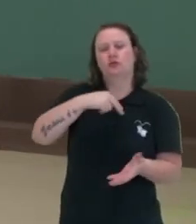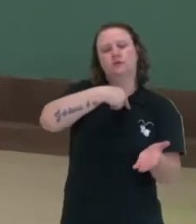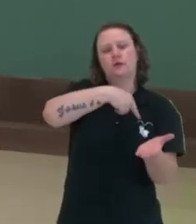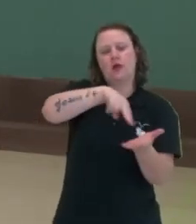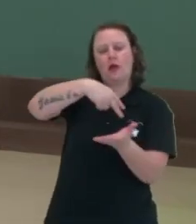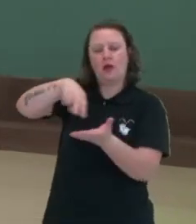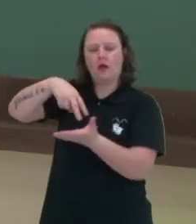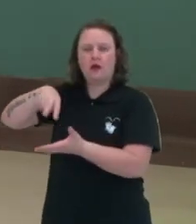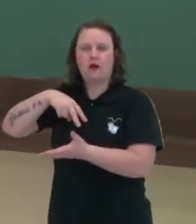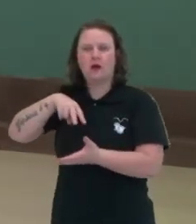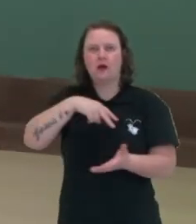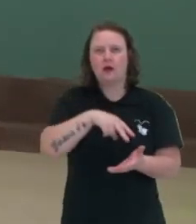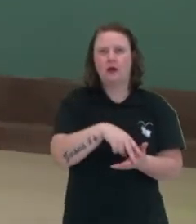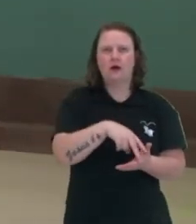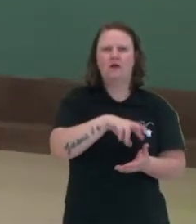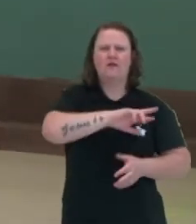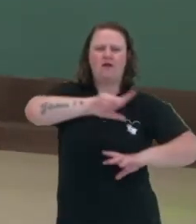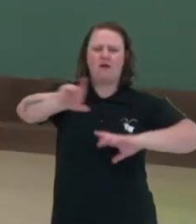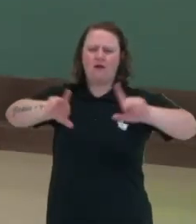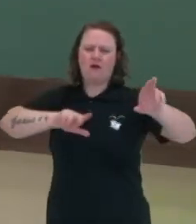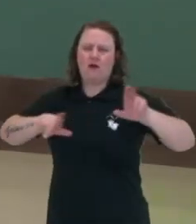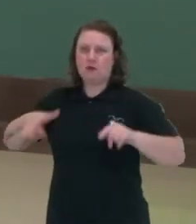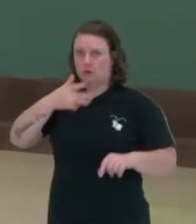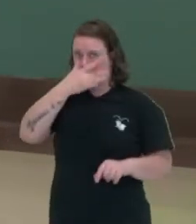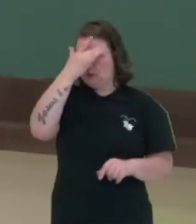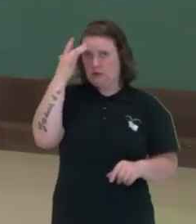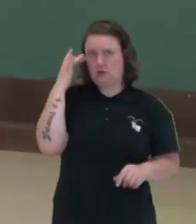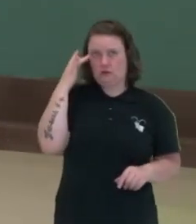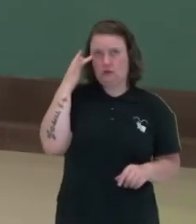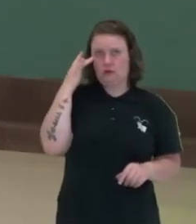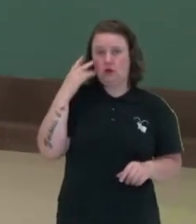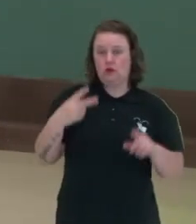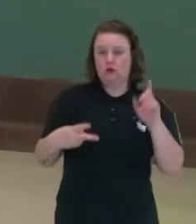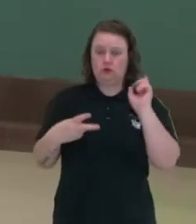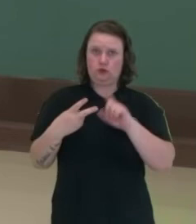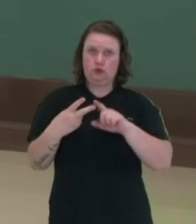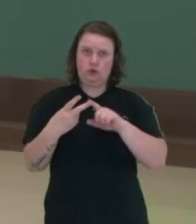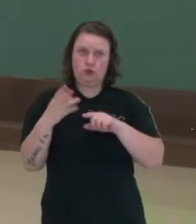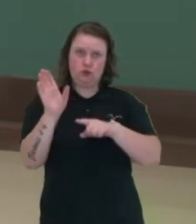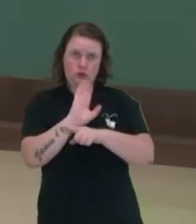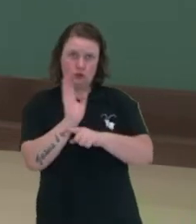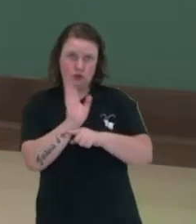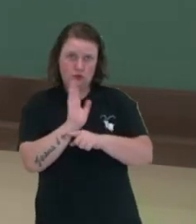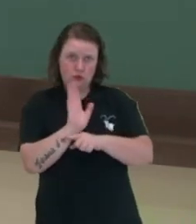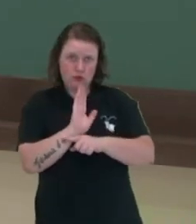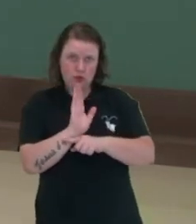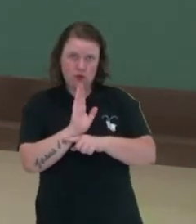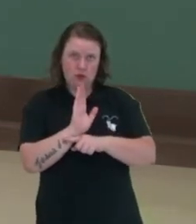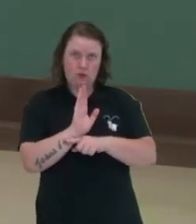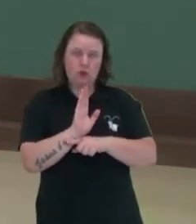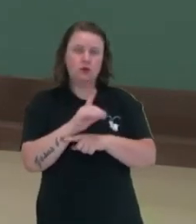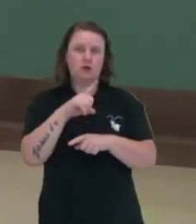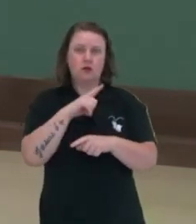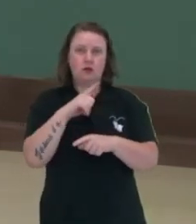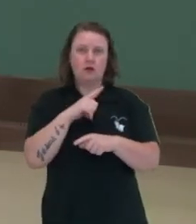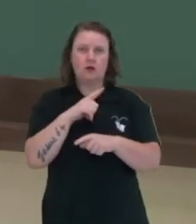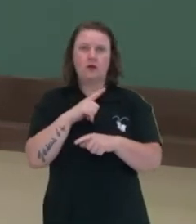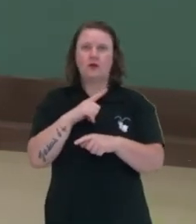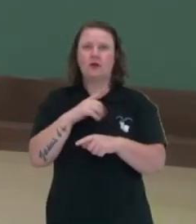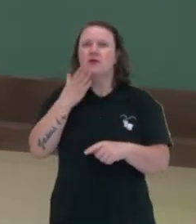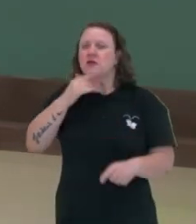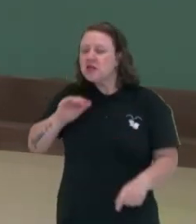por vários personagens. Já no segundo, essas cenas são exclusivas daquelas criaturinhas,